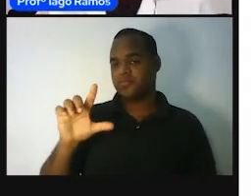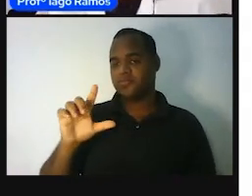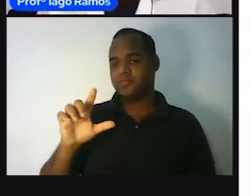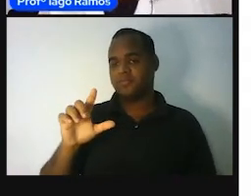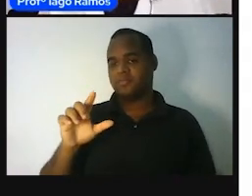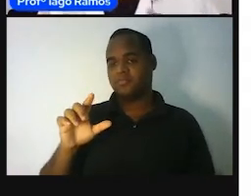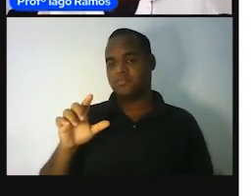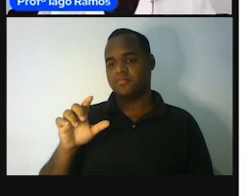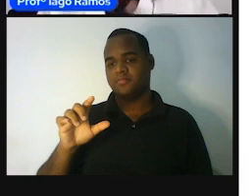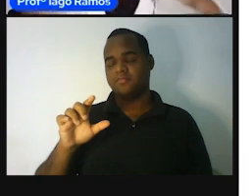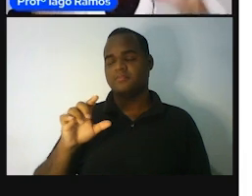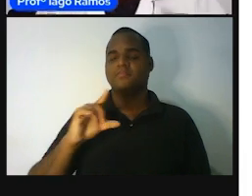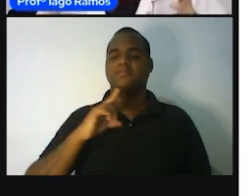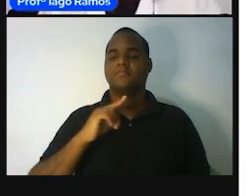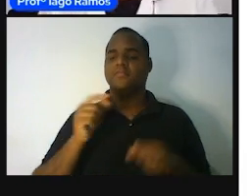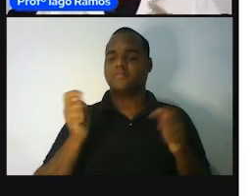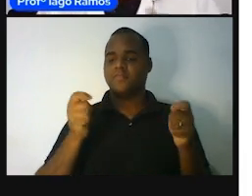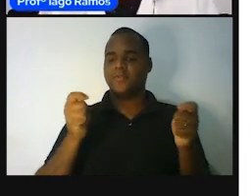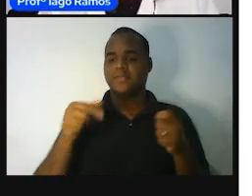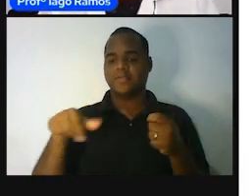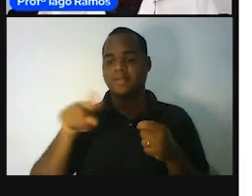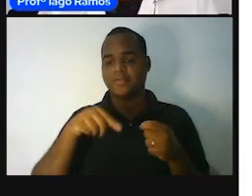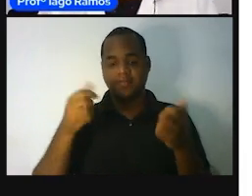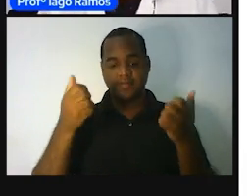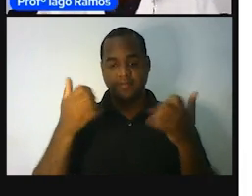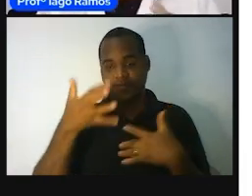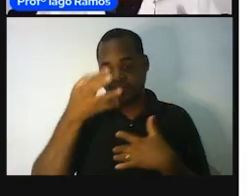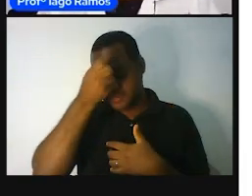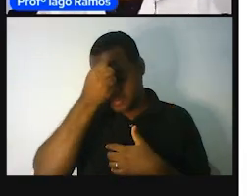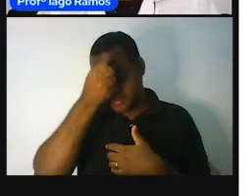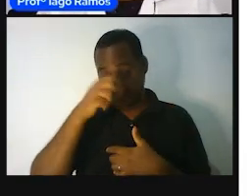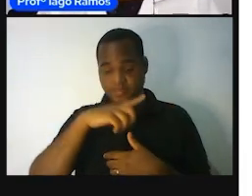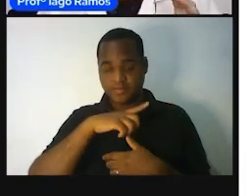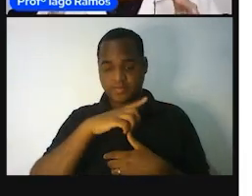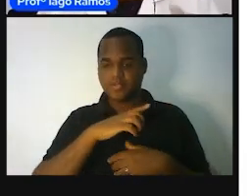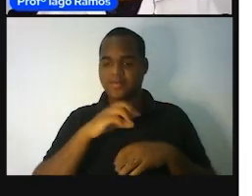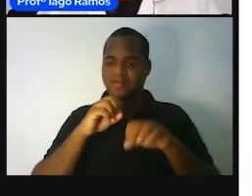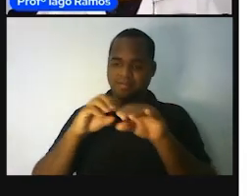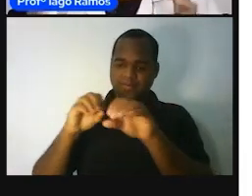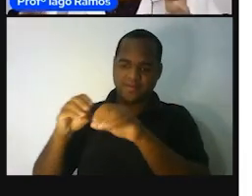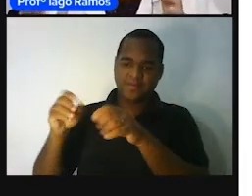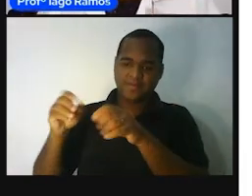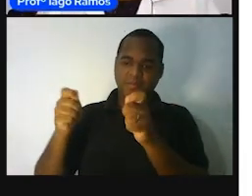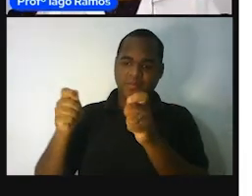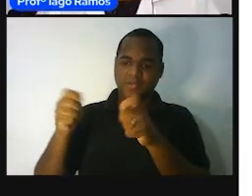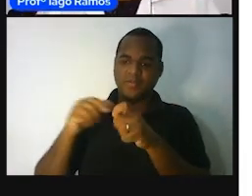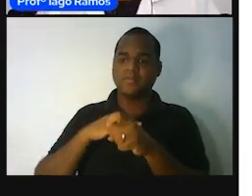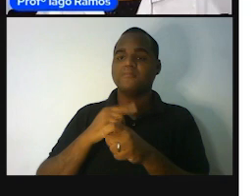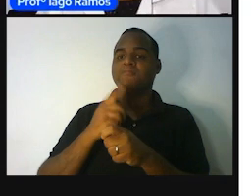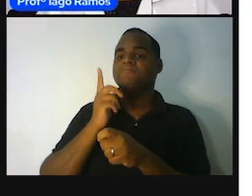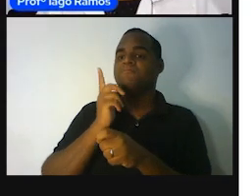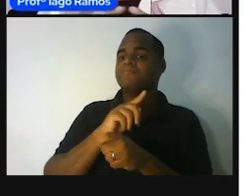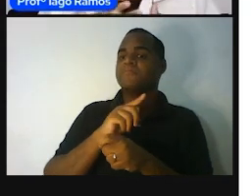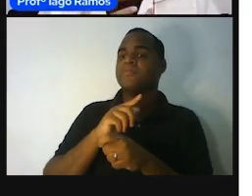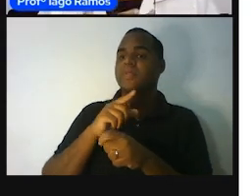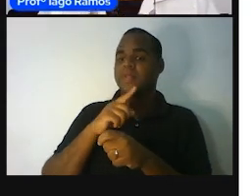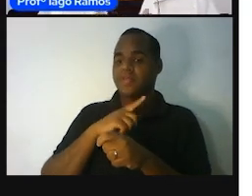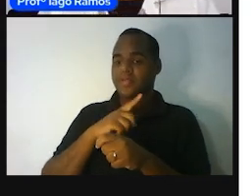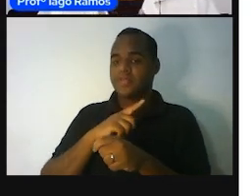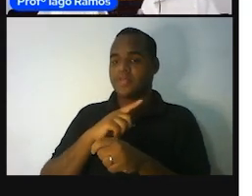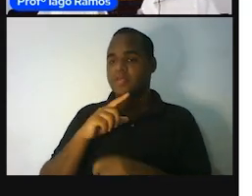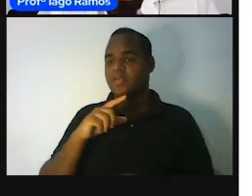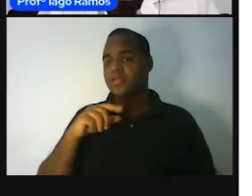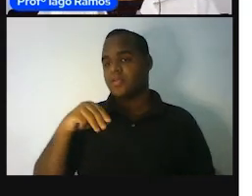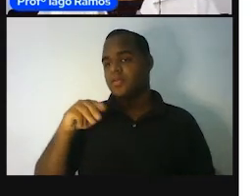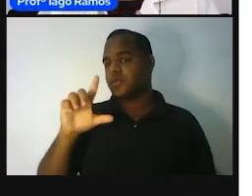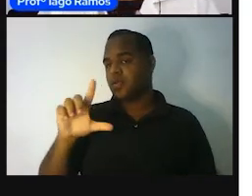só, quer que a gente quer que gente aprende na aula, reconhecer unidade de bebida em que são as